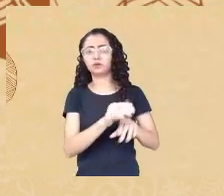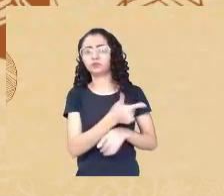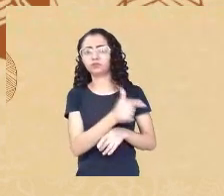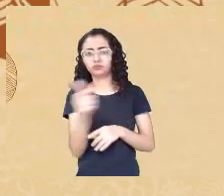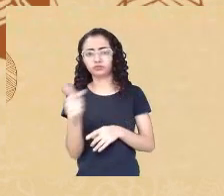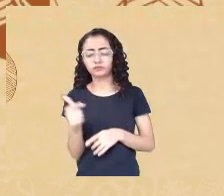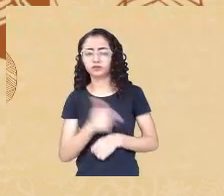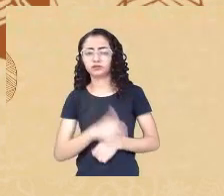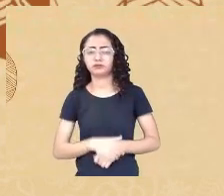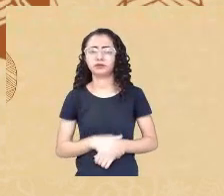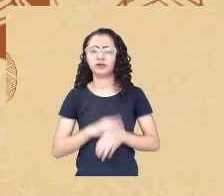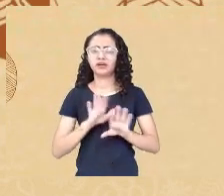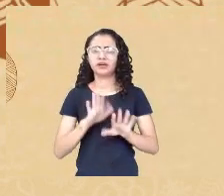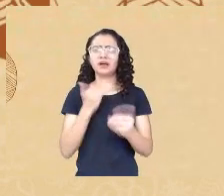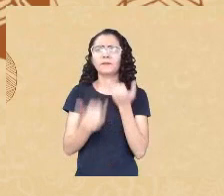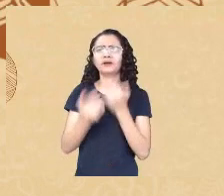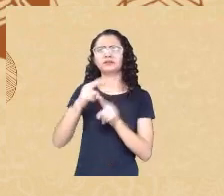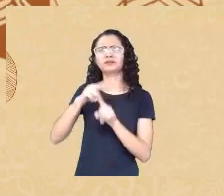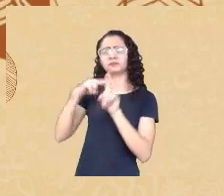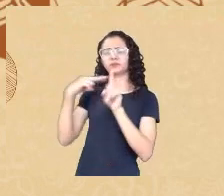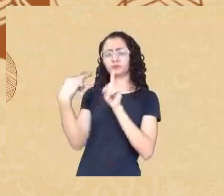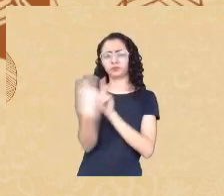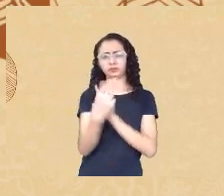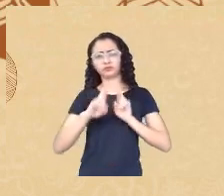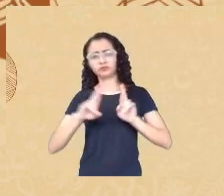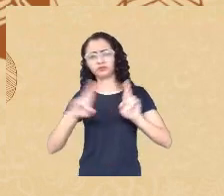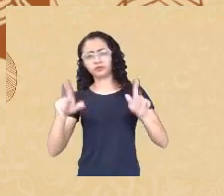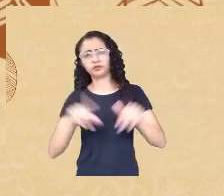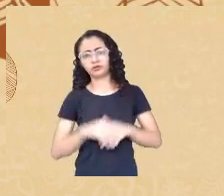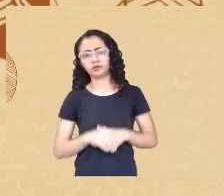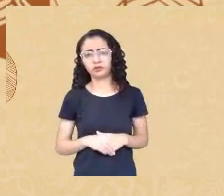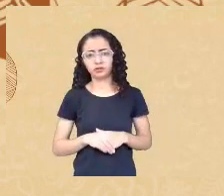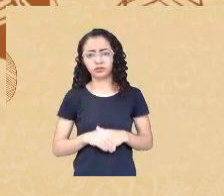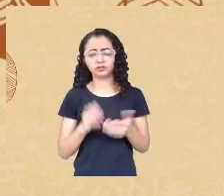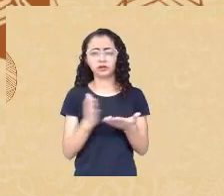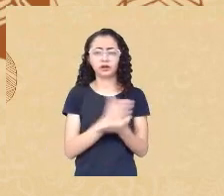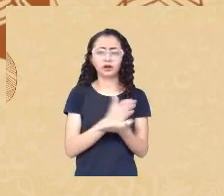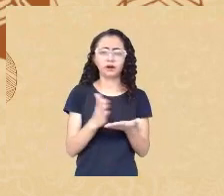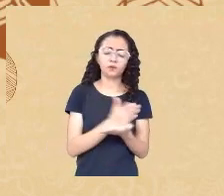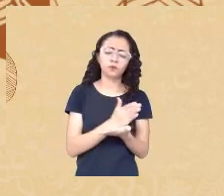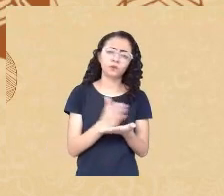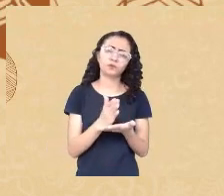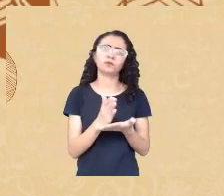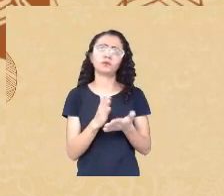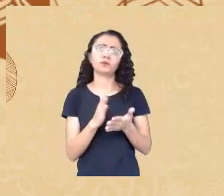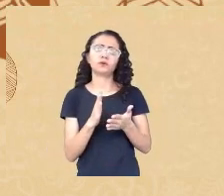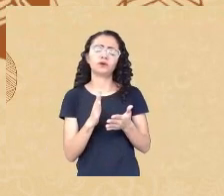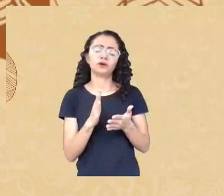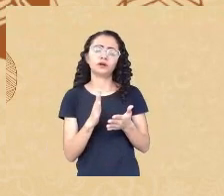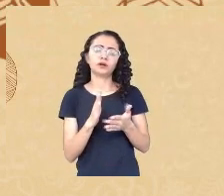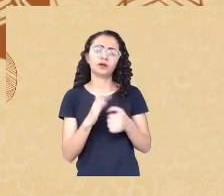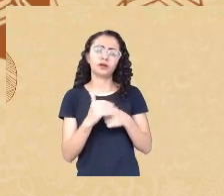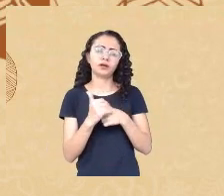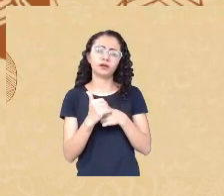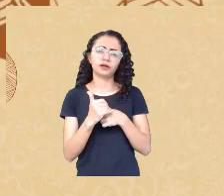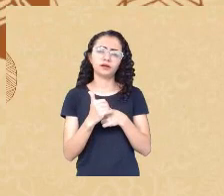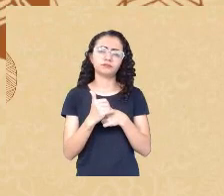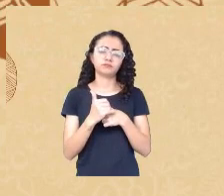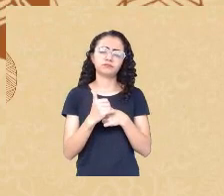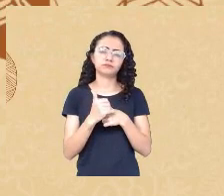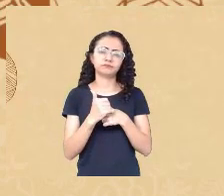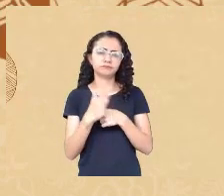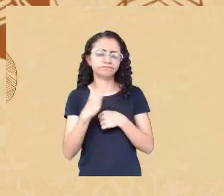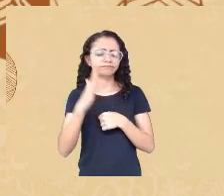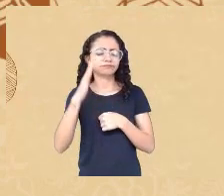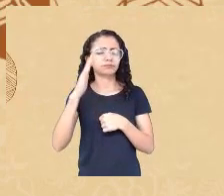diferentes né um pode dar uma leitura mais biológica e o outro entender que há um pouco